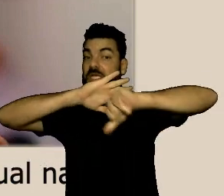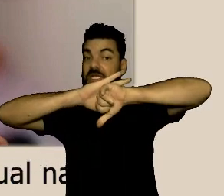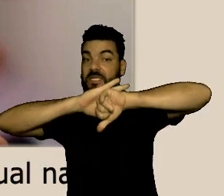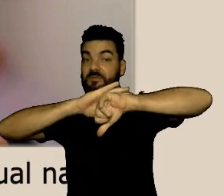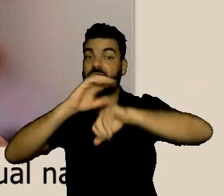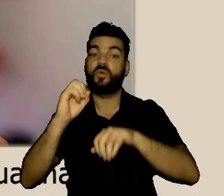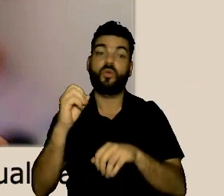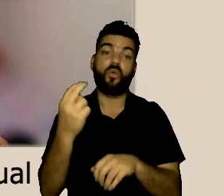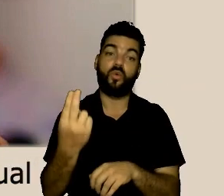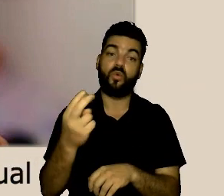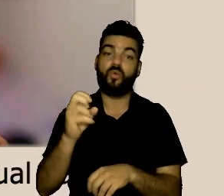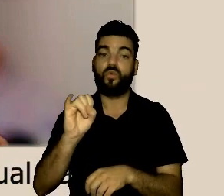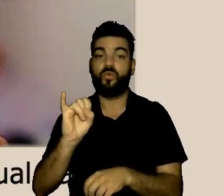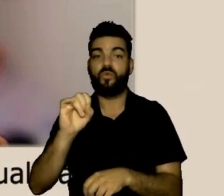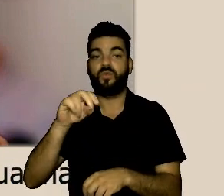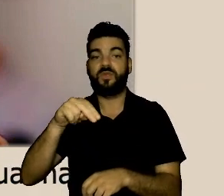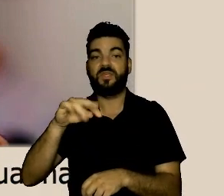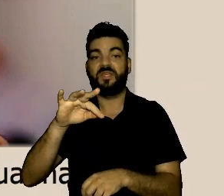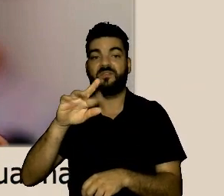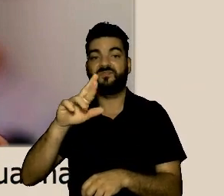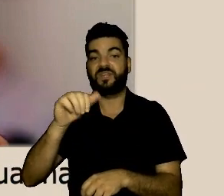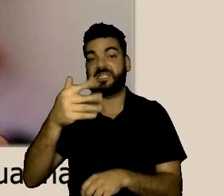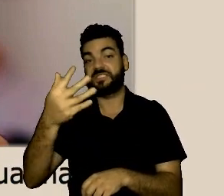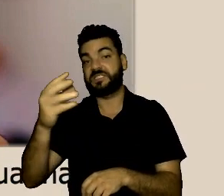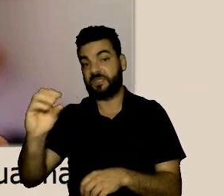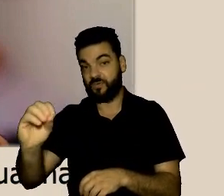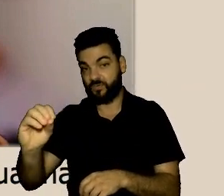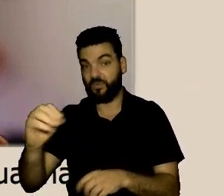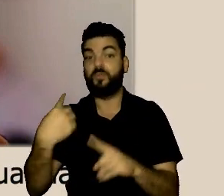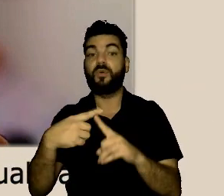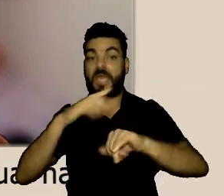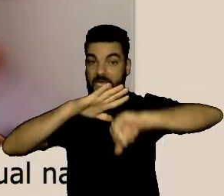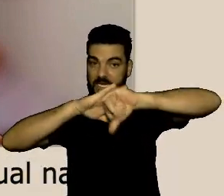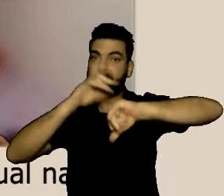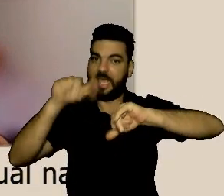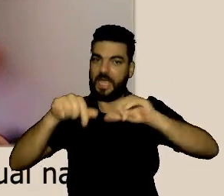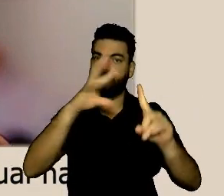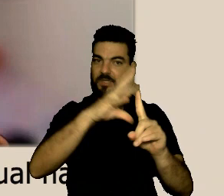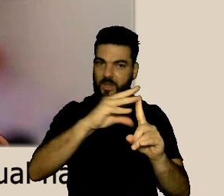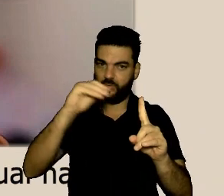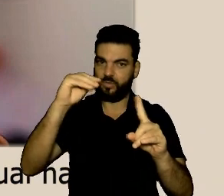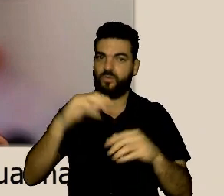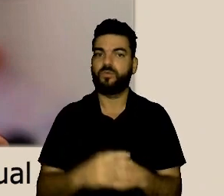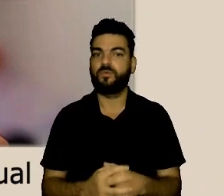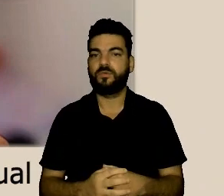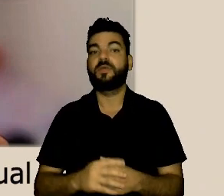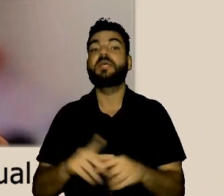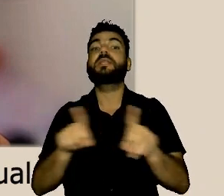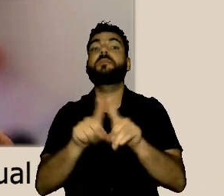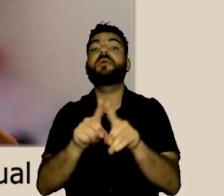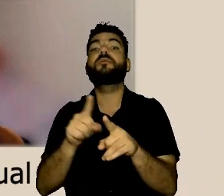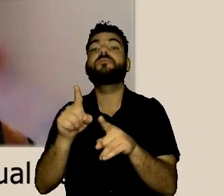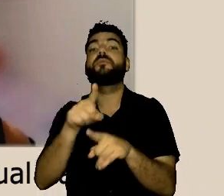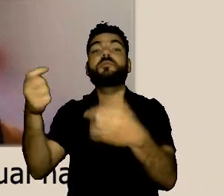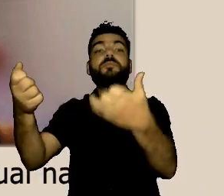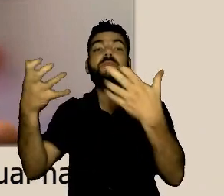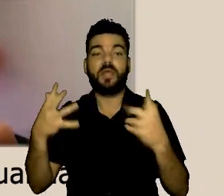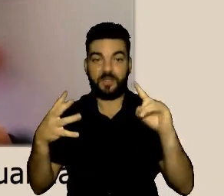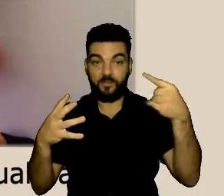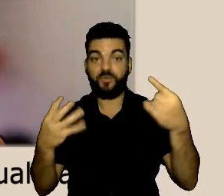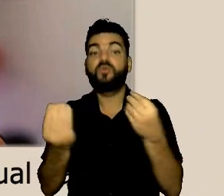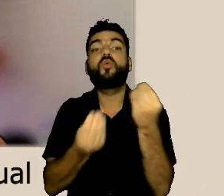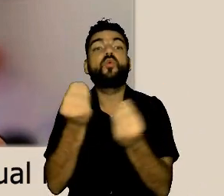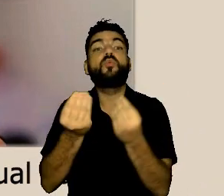infrações disciplinares ou até mesmo crimes no caso principalmente do assédio sexual então as questões realmente inclusive